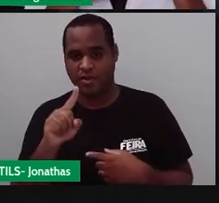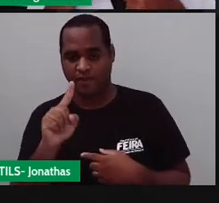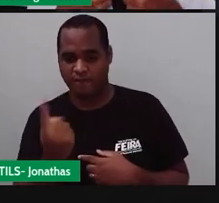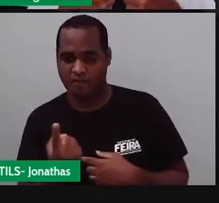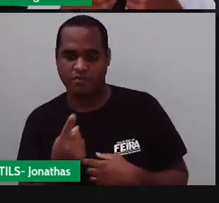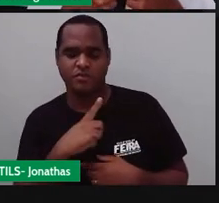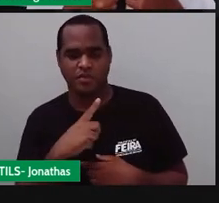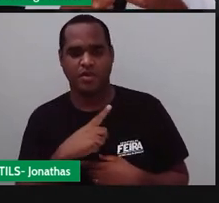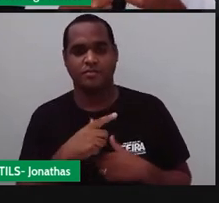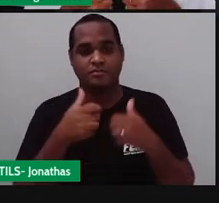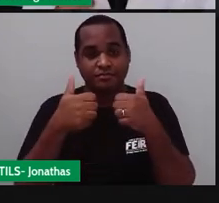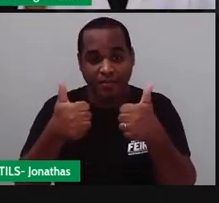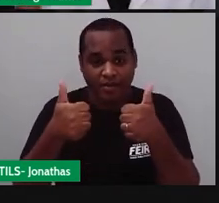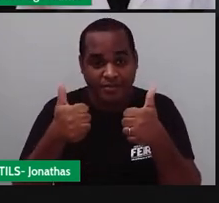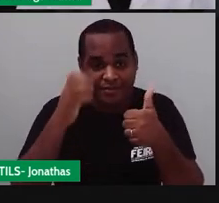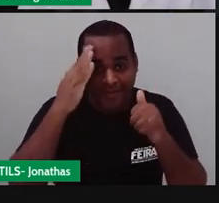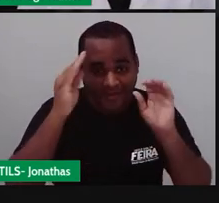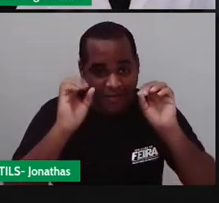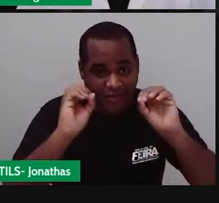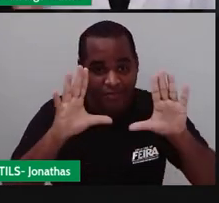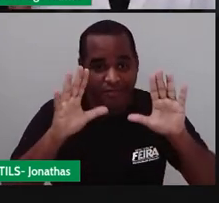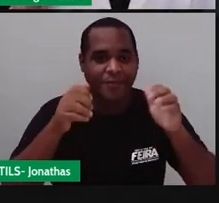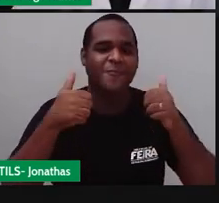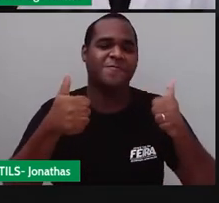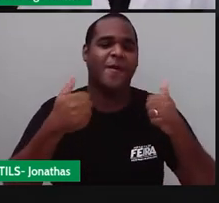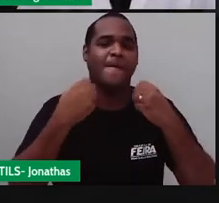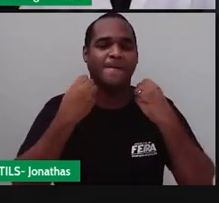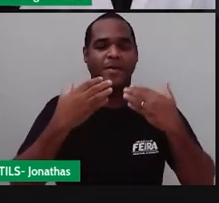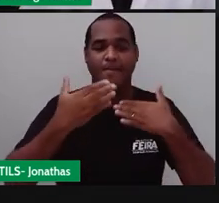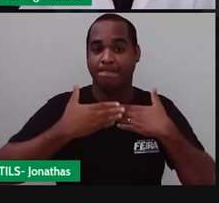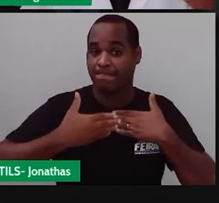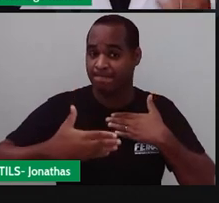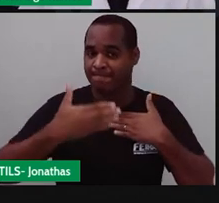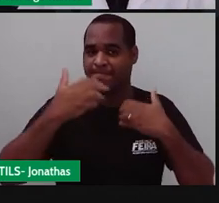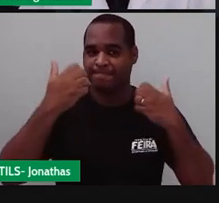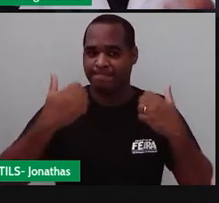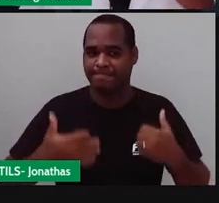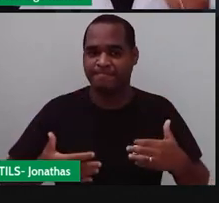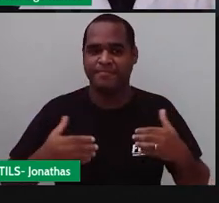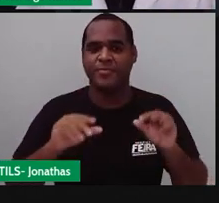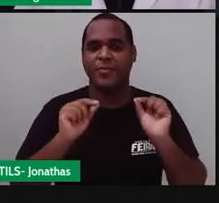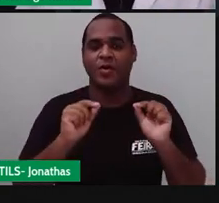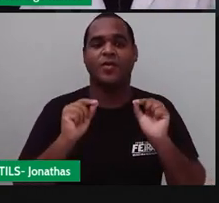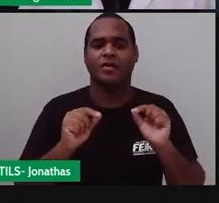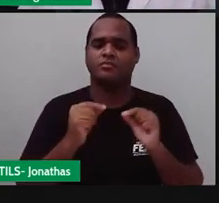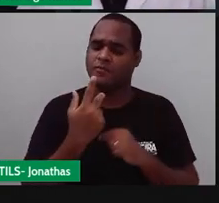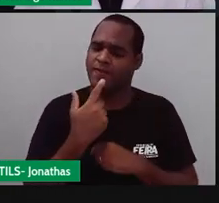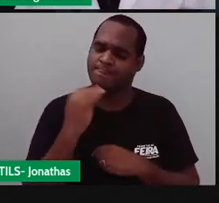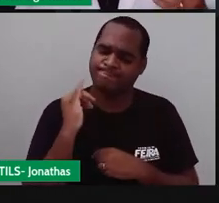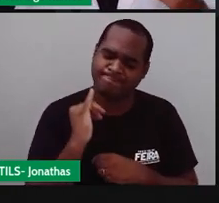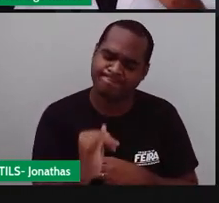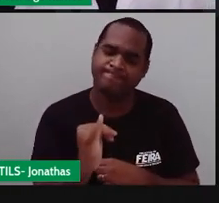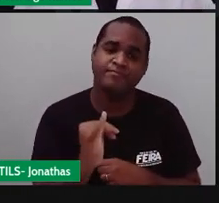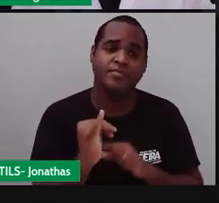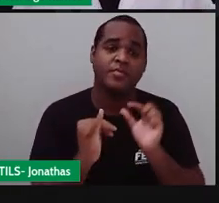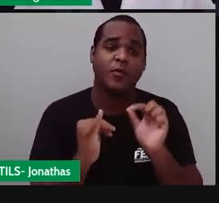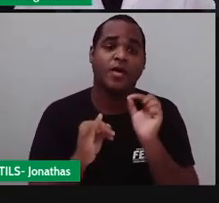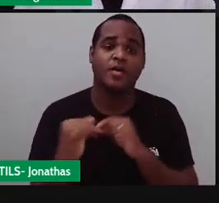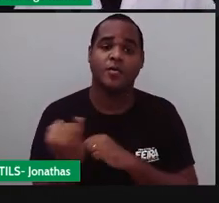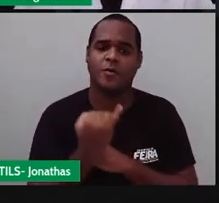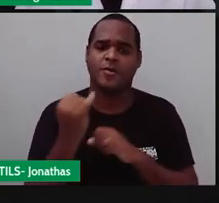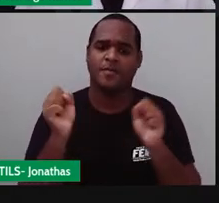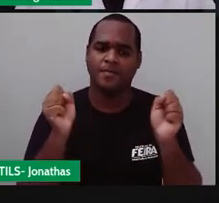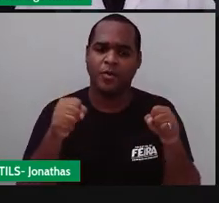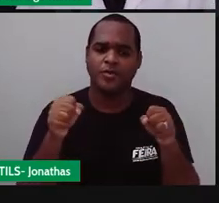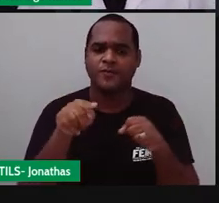beleza bacana então seguimos adiante como sempre digo para você você pode